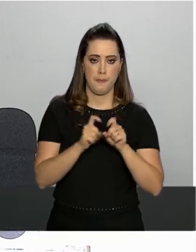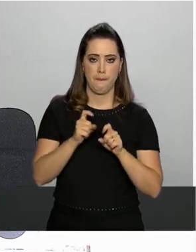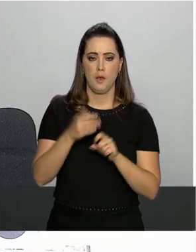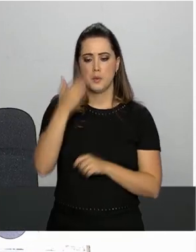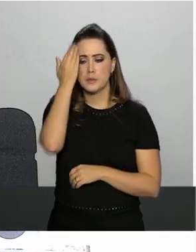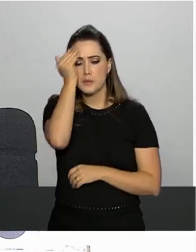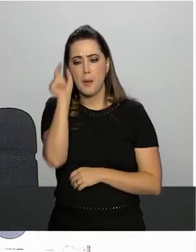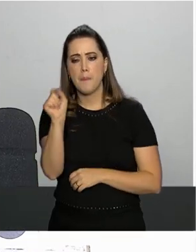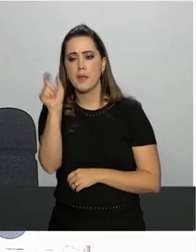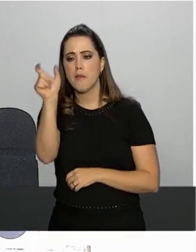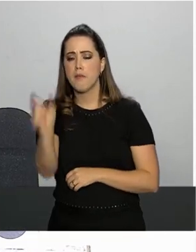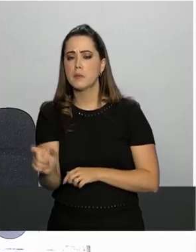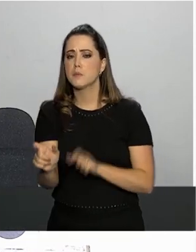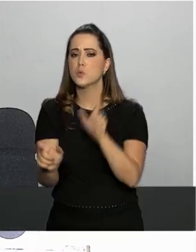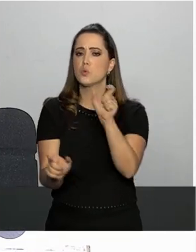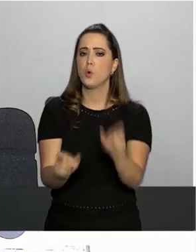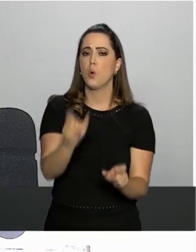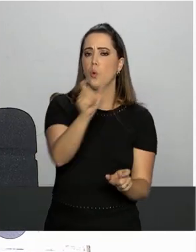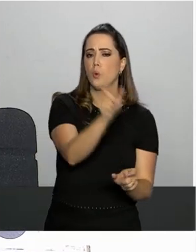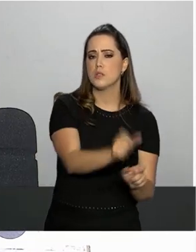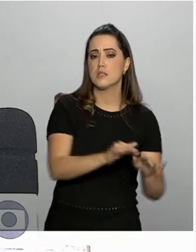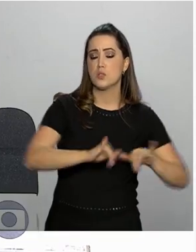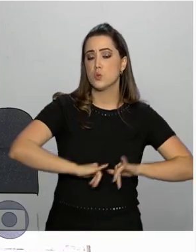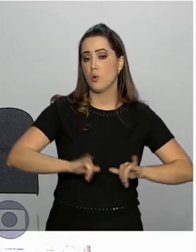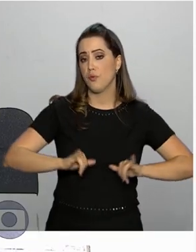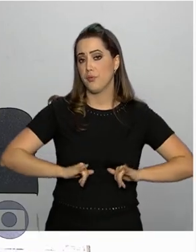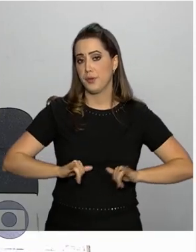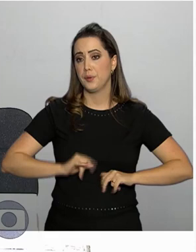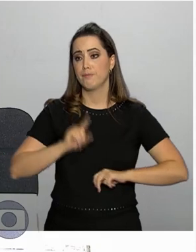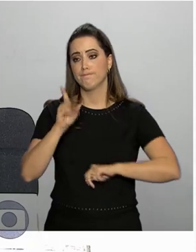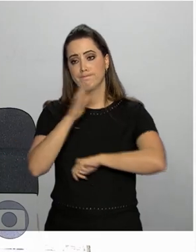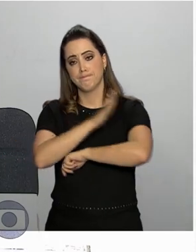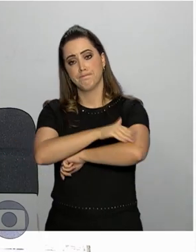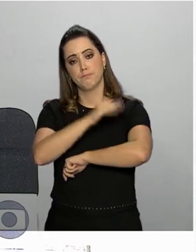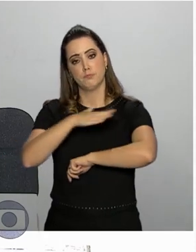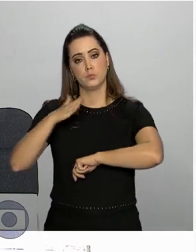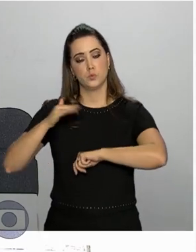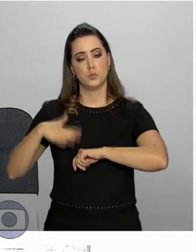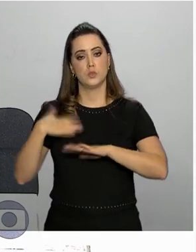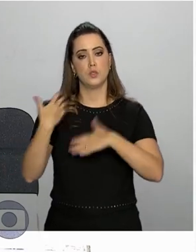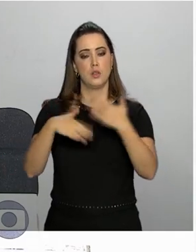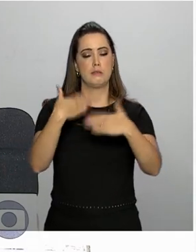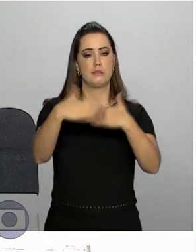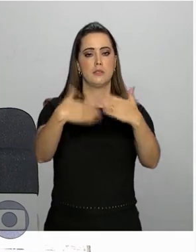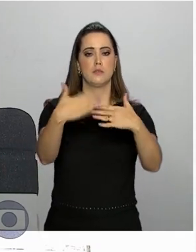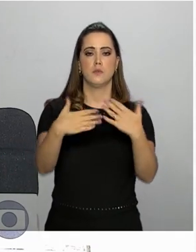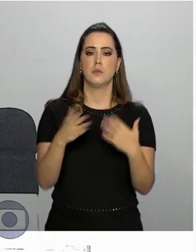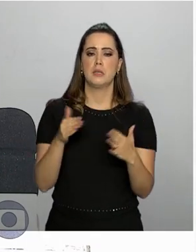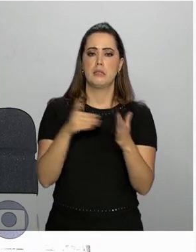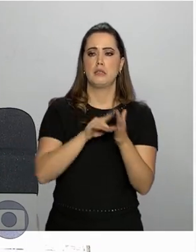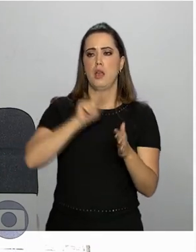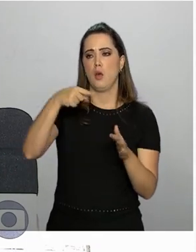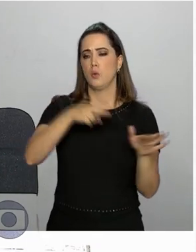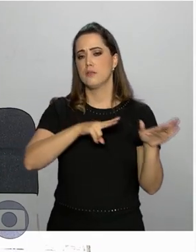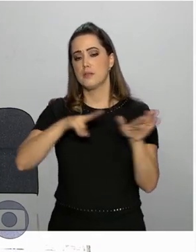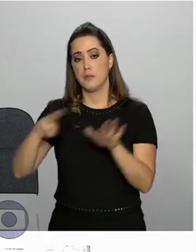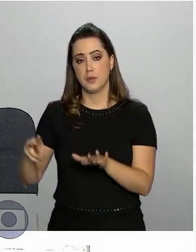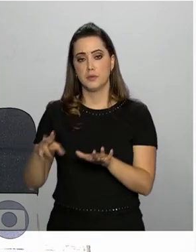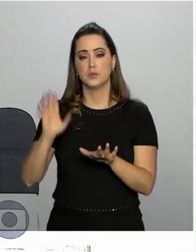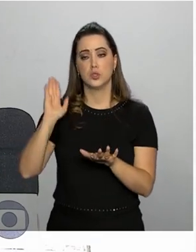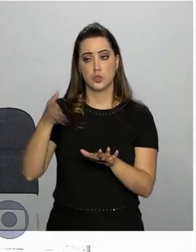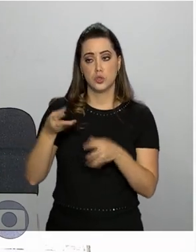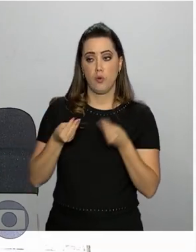dados da população atingida em Brumadinho está sendo desenvolvido e, até a semana que vem,